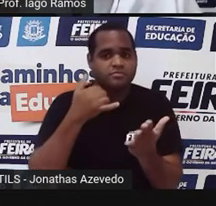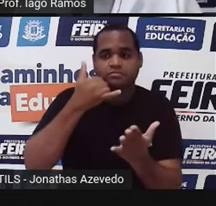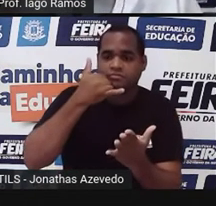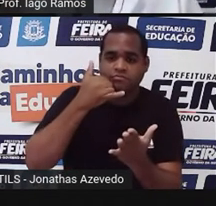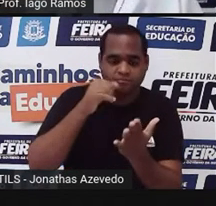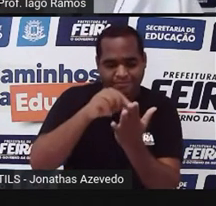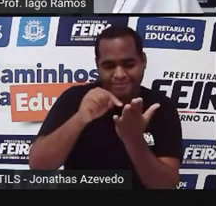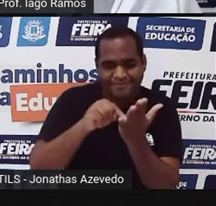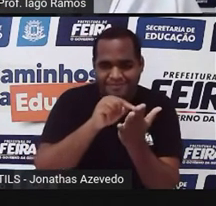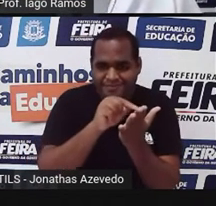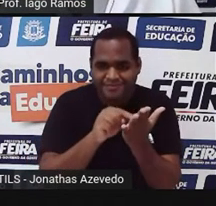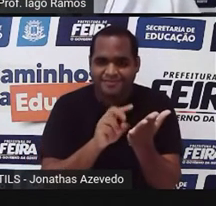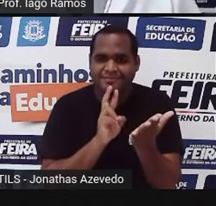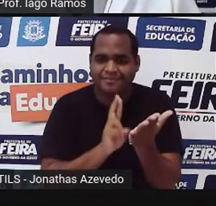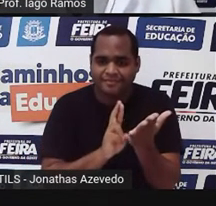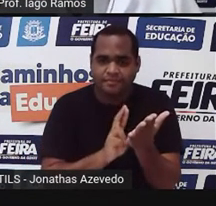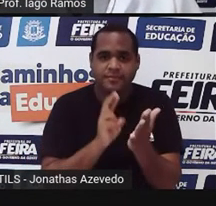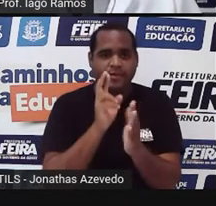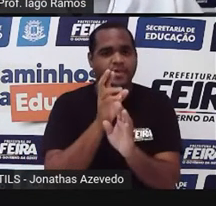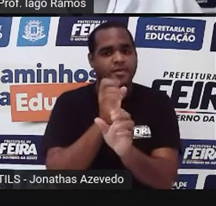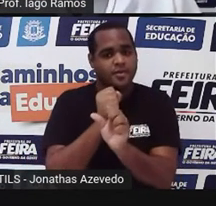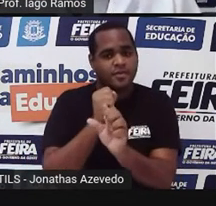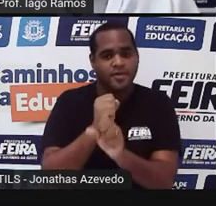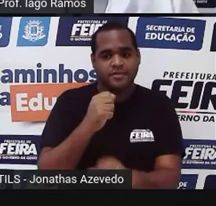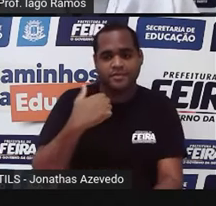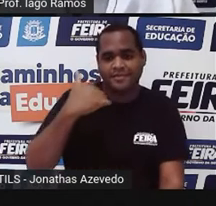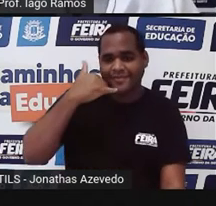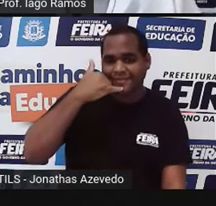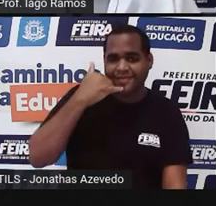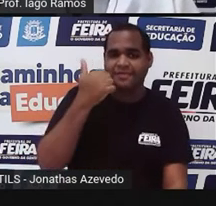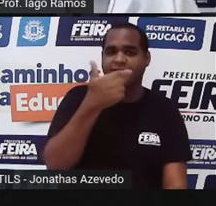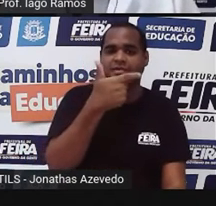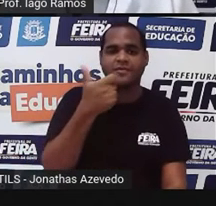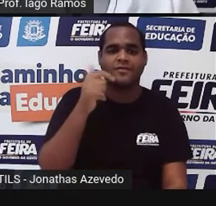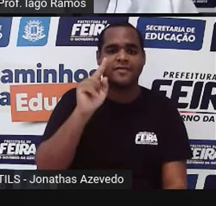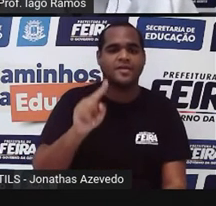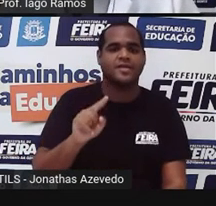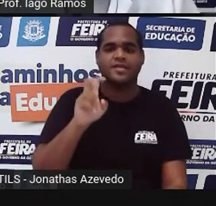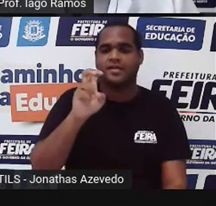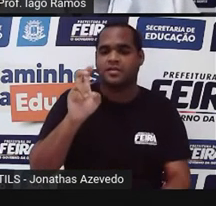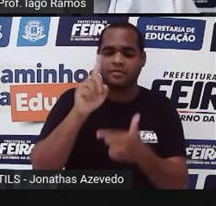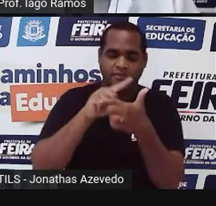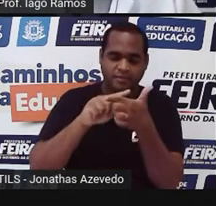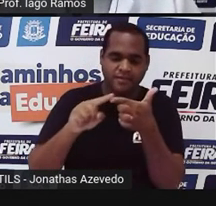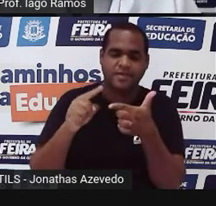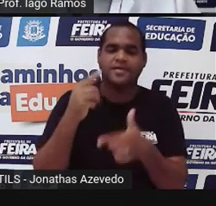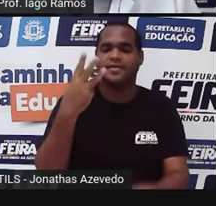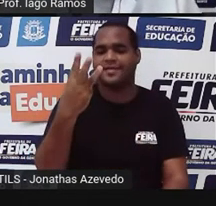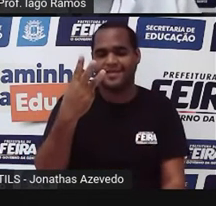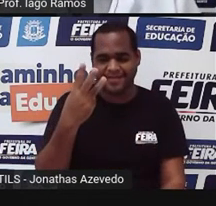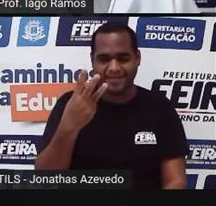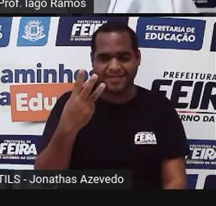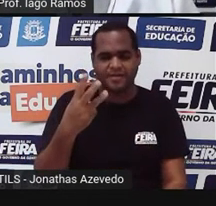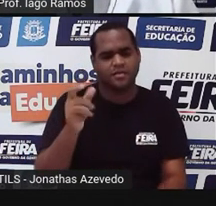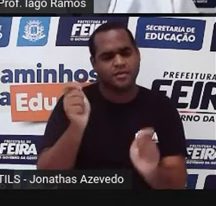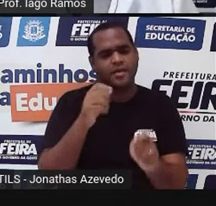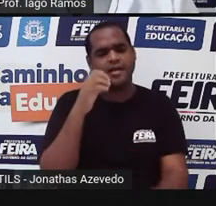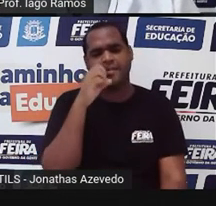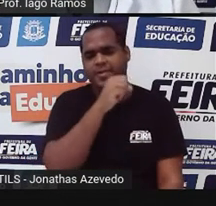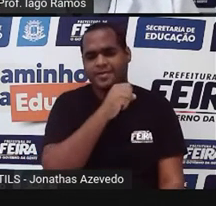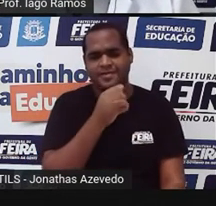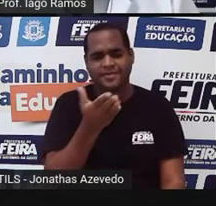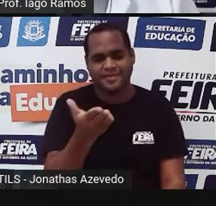mesmo. Faz essa continha aí no celular. 21,5 dividido por 3. Faz aí rapidinho.